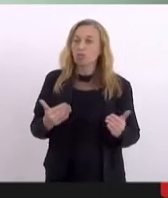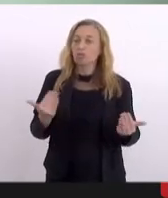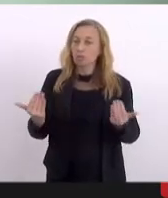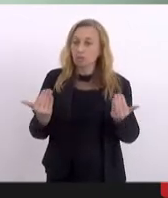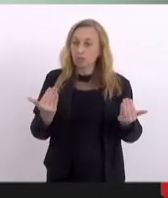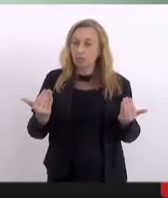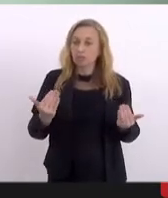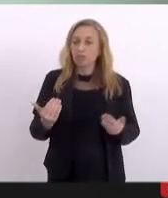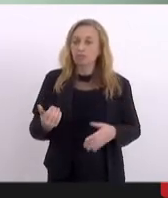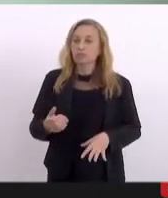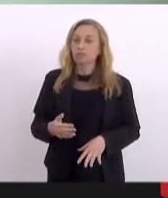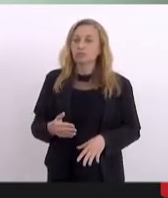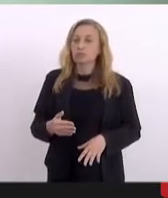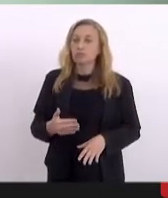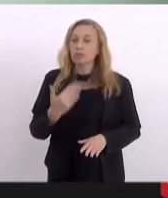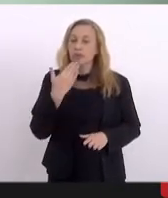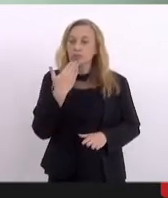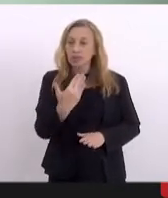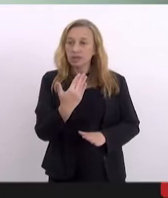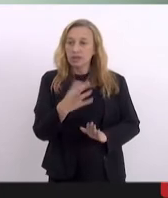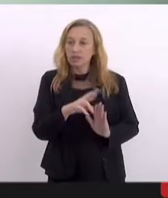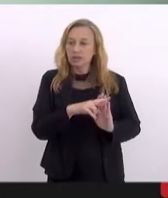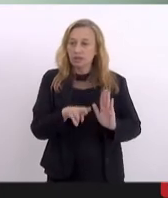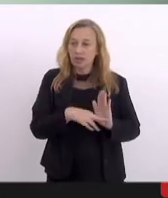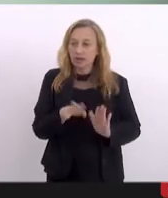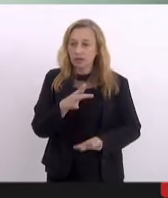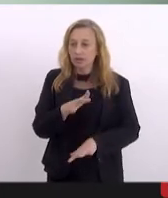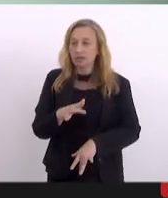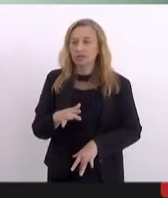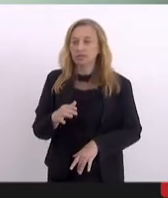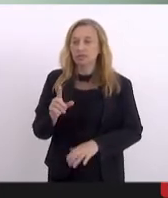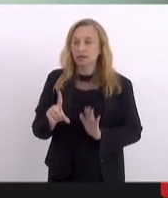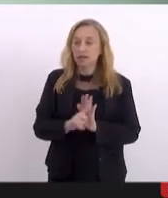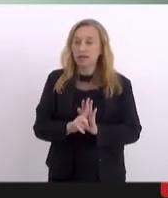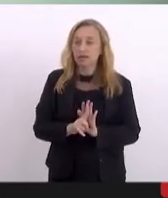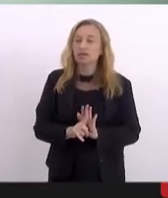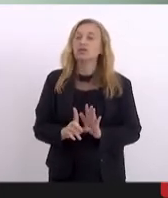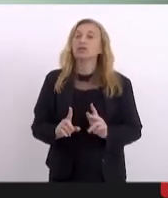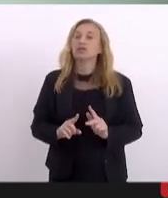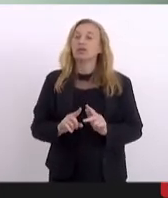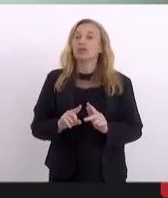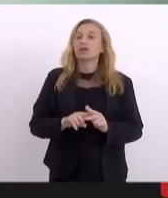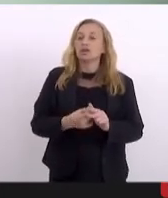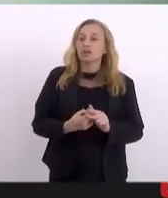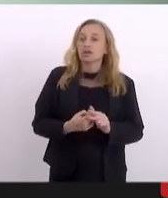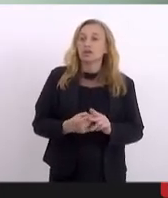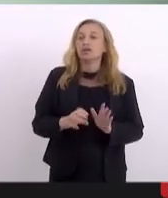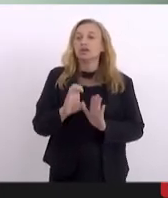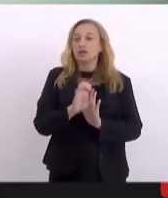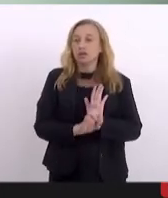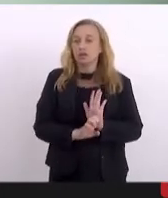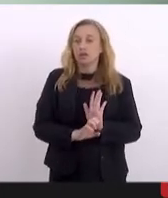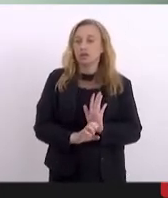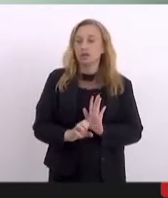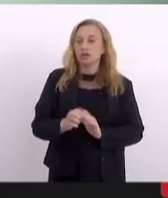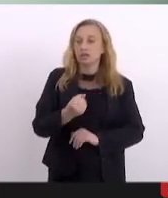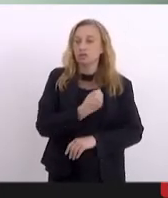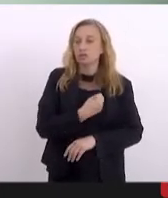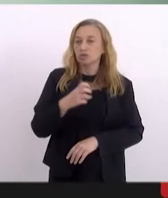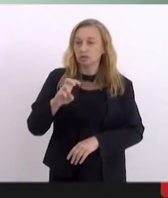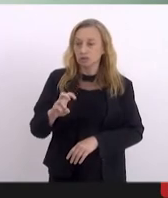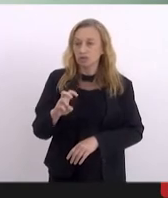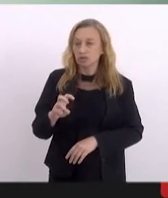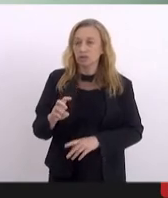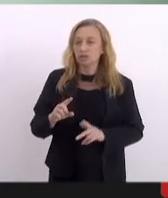demanda nos termos da legislação em vigor. Emenda modificativa número cinco. Modifique-se o